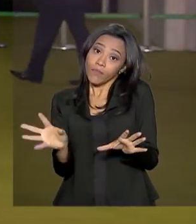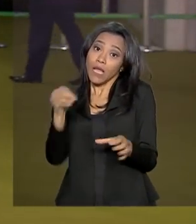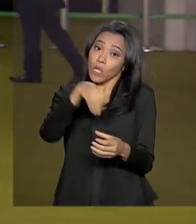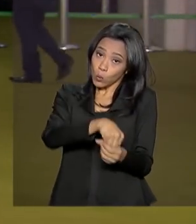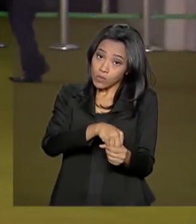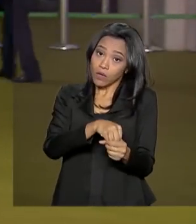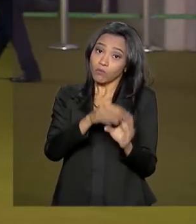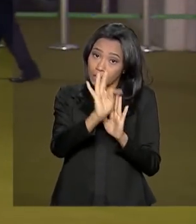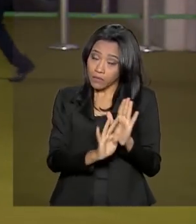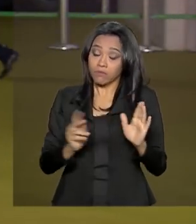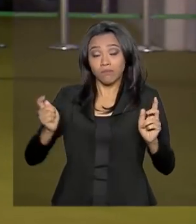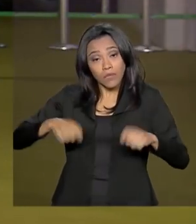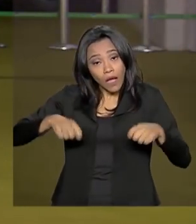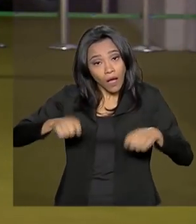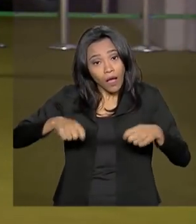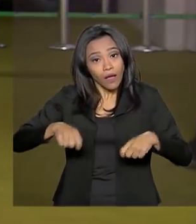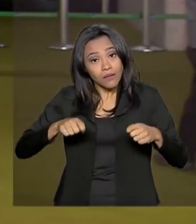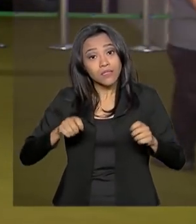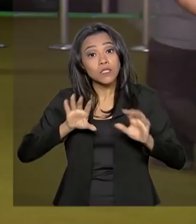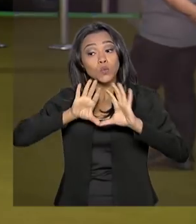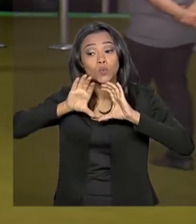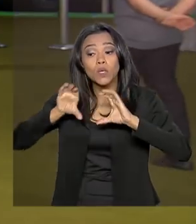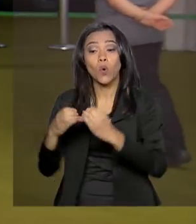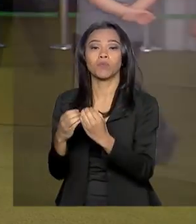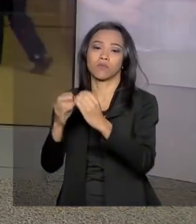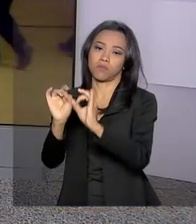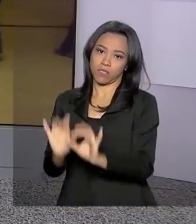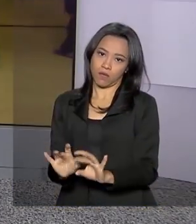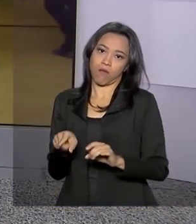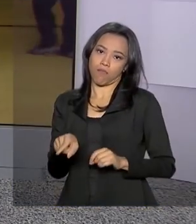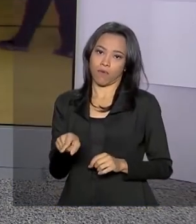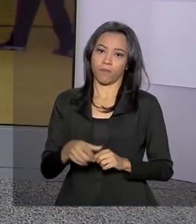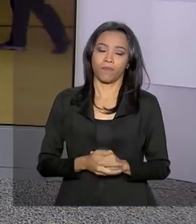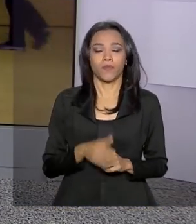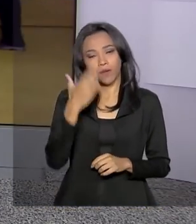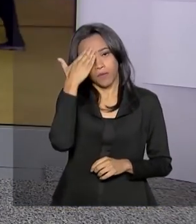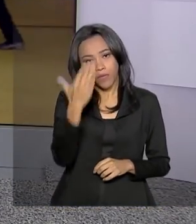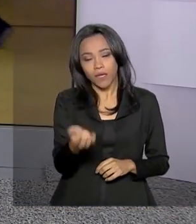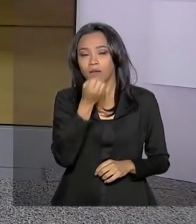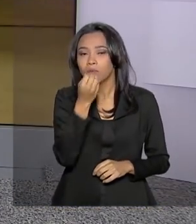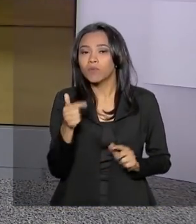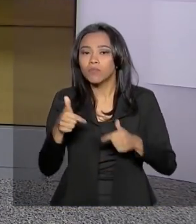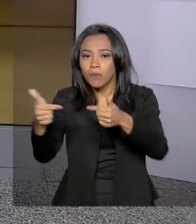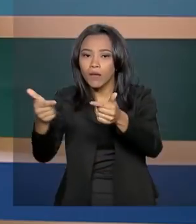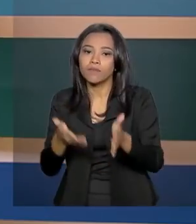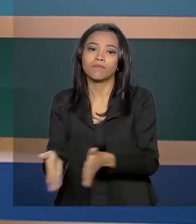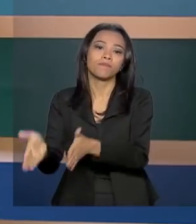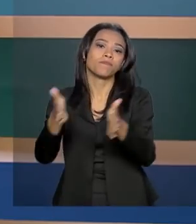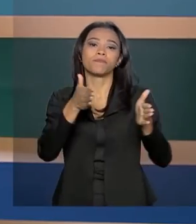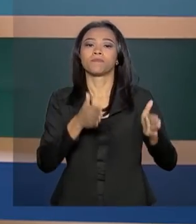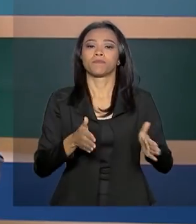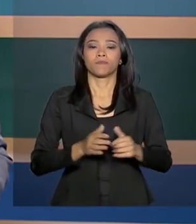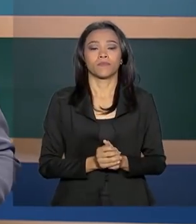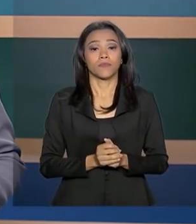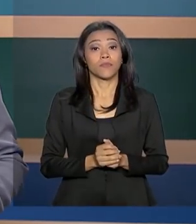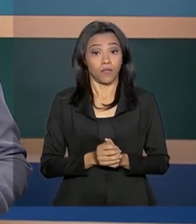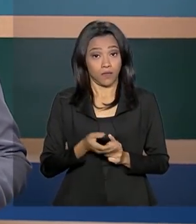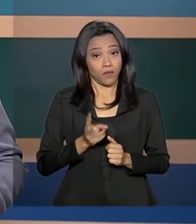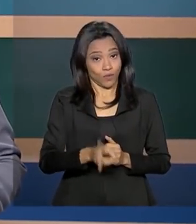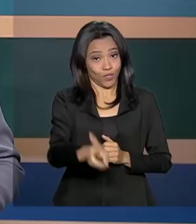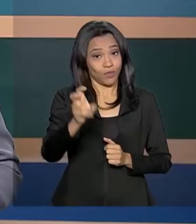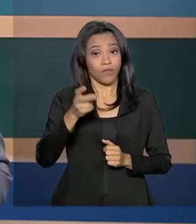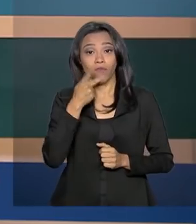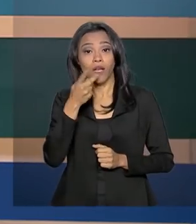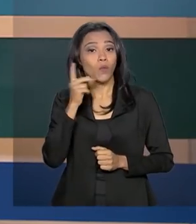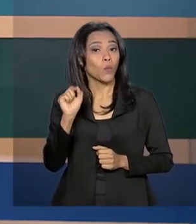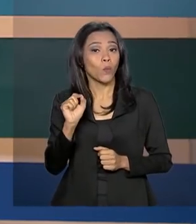possível ainda na comissão especial. Mara, com você. Obrigada, bom trabalho aí para você. E ainda falando sobre